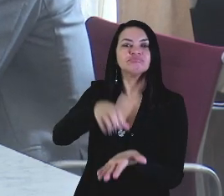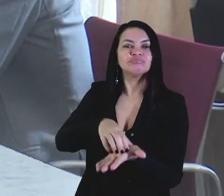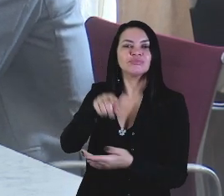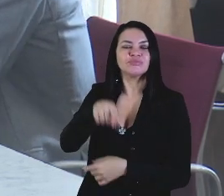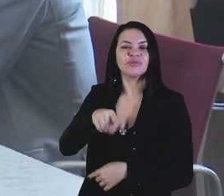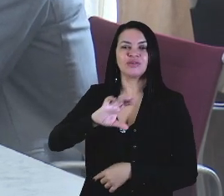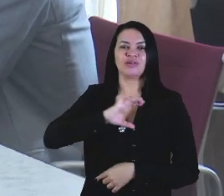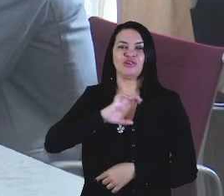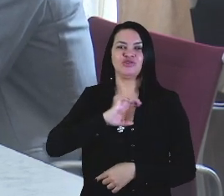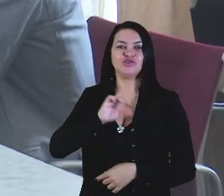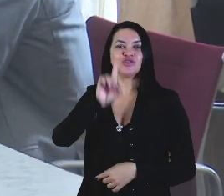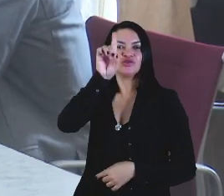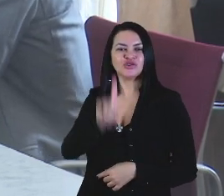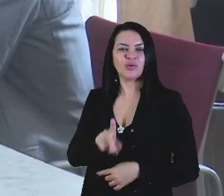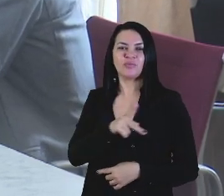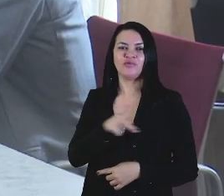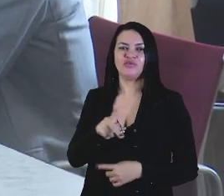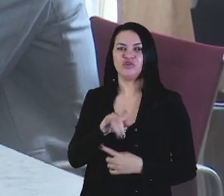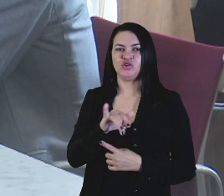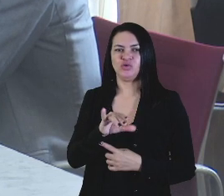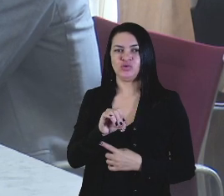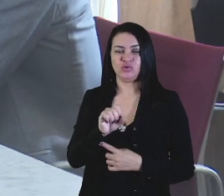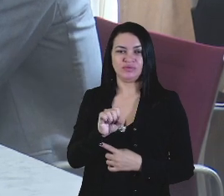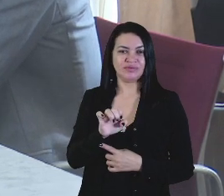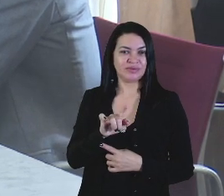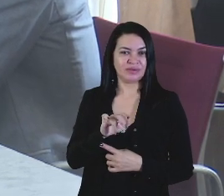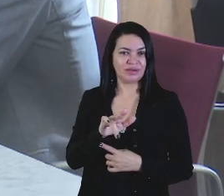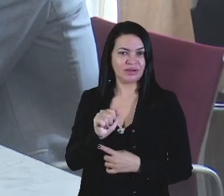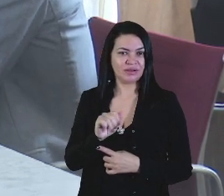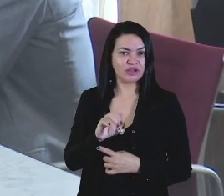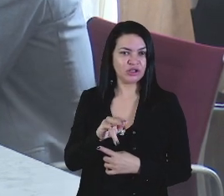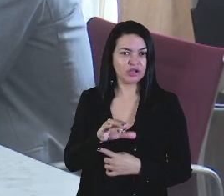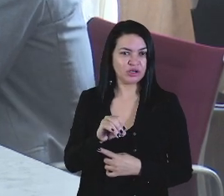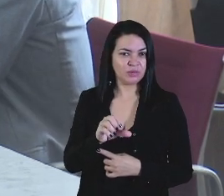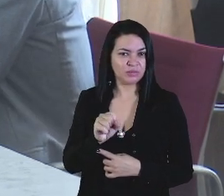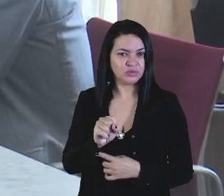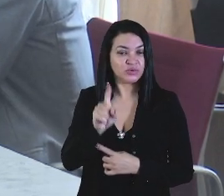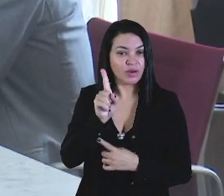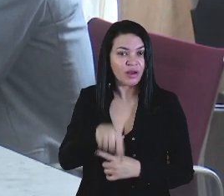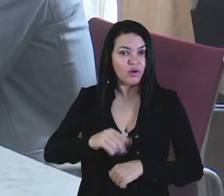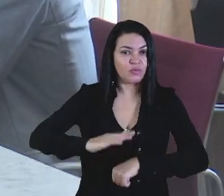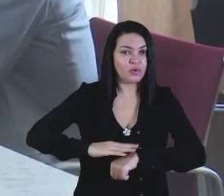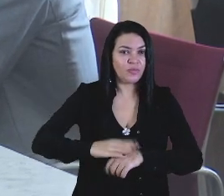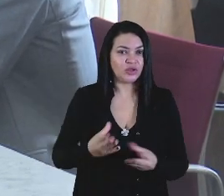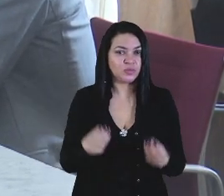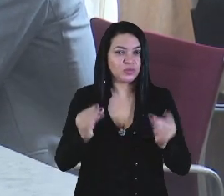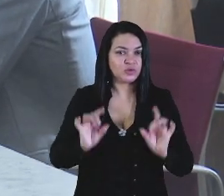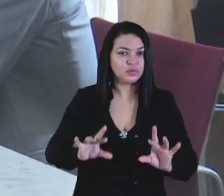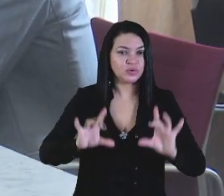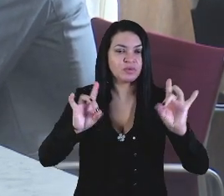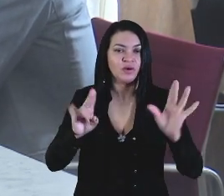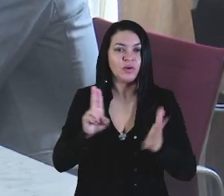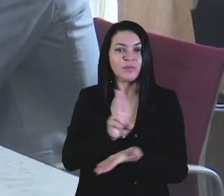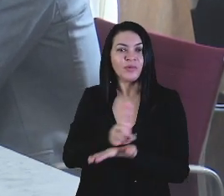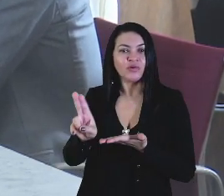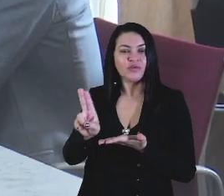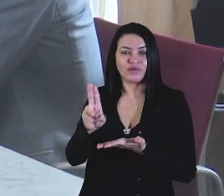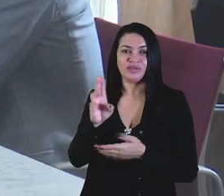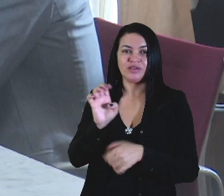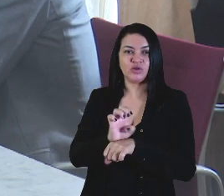e liderados por sua diretora, professora Jordânia Costa. É um momento muito especial para a Universidade Estadual do Maranhão,